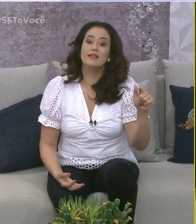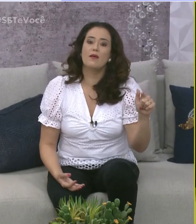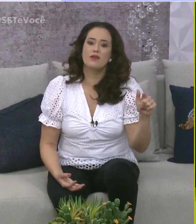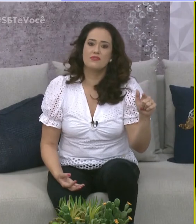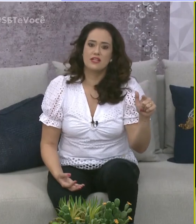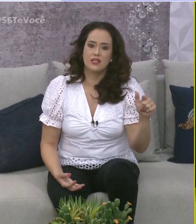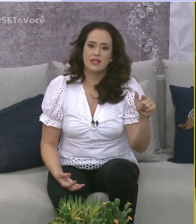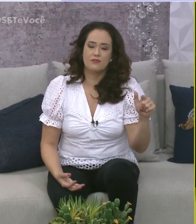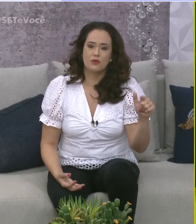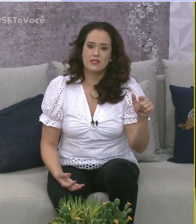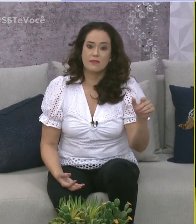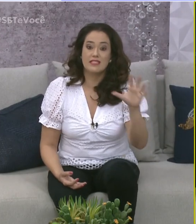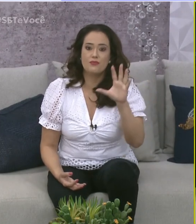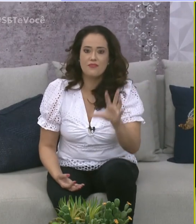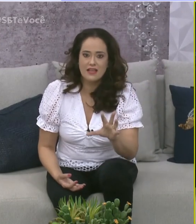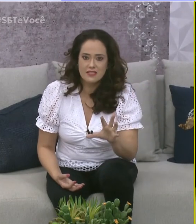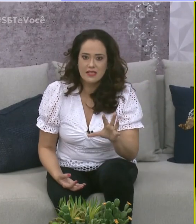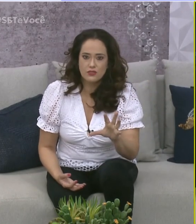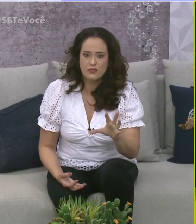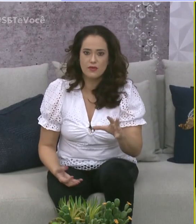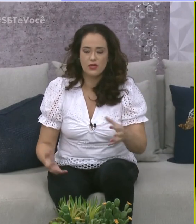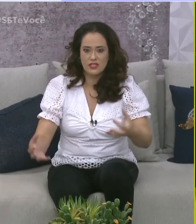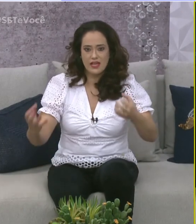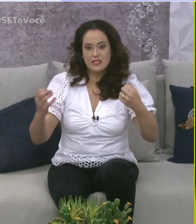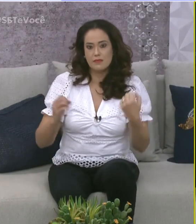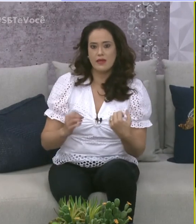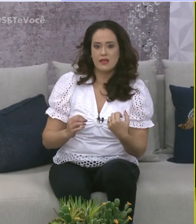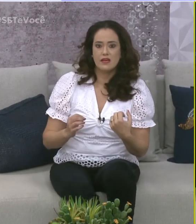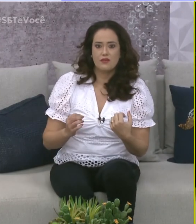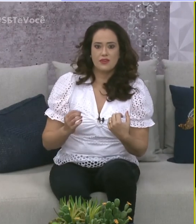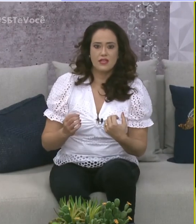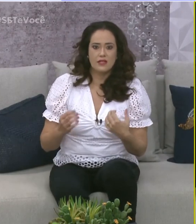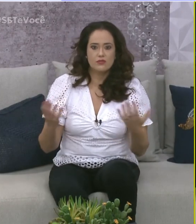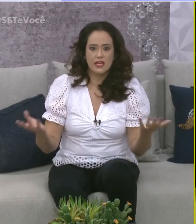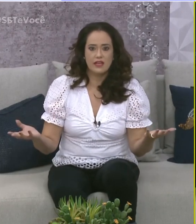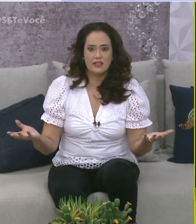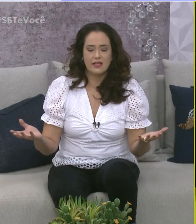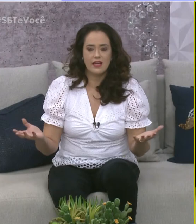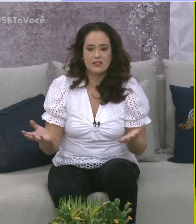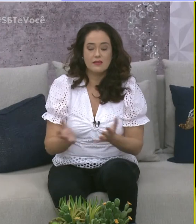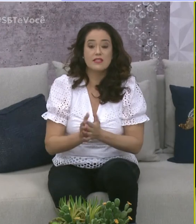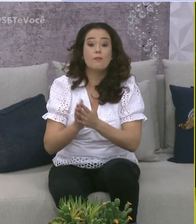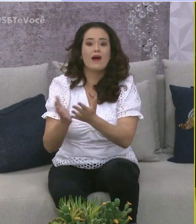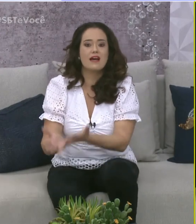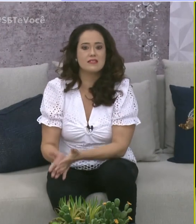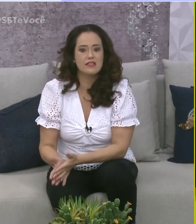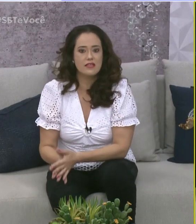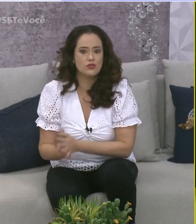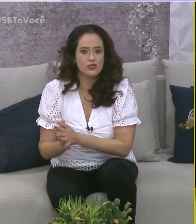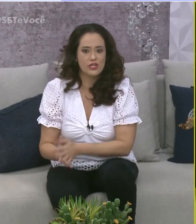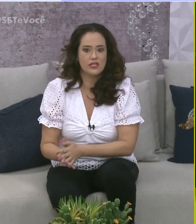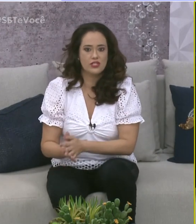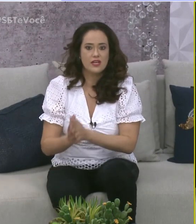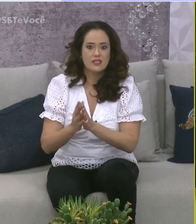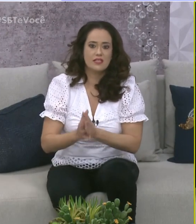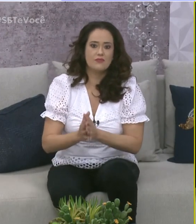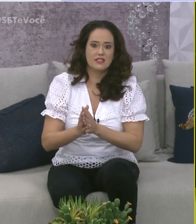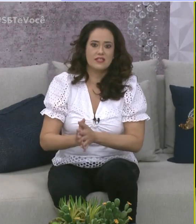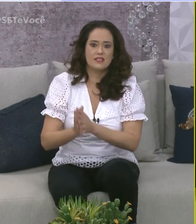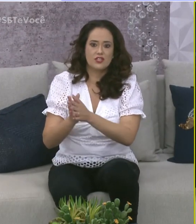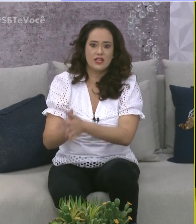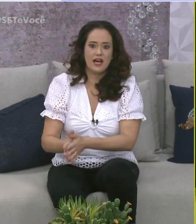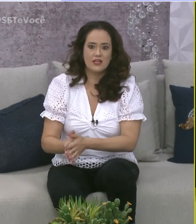mandar para frente aquela informação, mas não faça isso, você pode até receber fake news, né, quem está em casa, mas não passe isso adiante